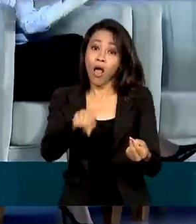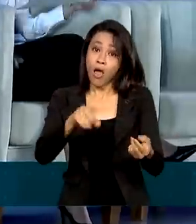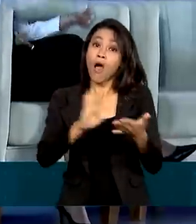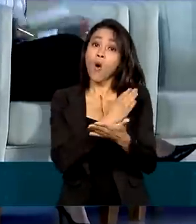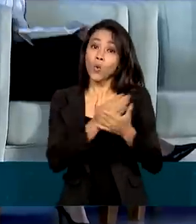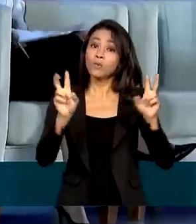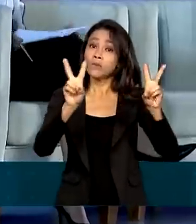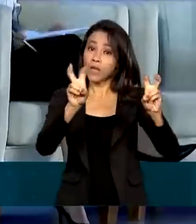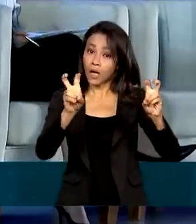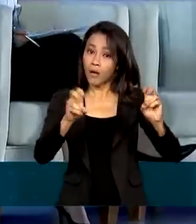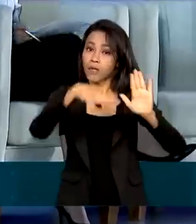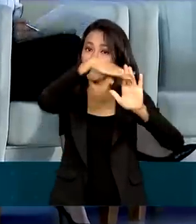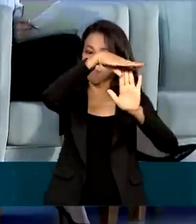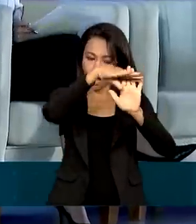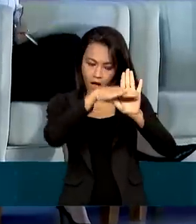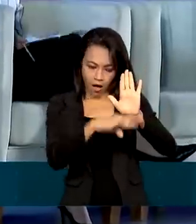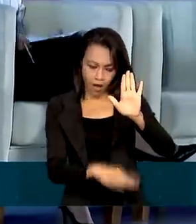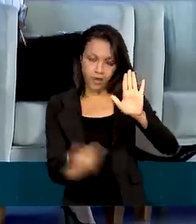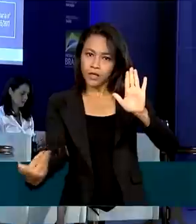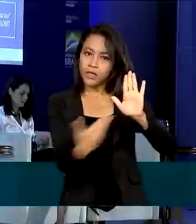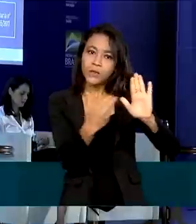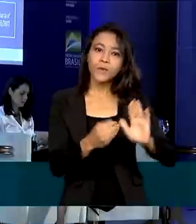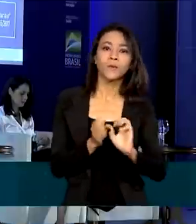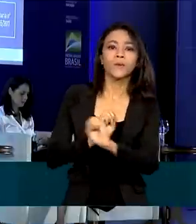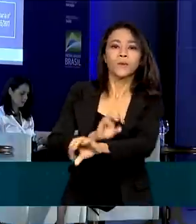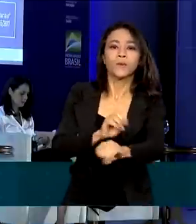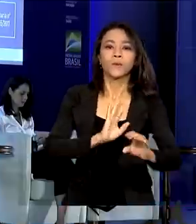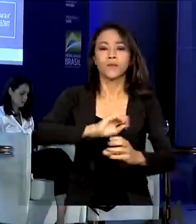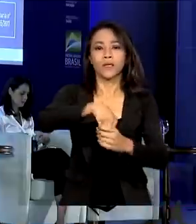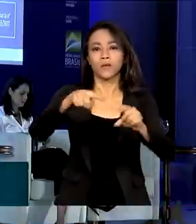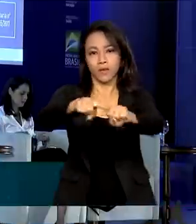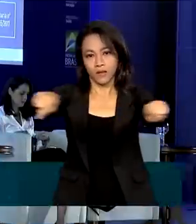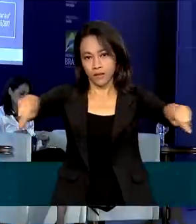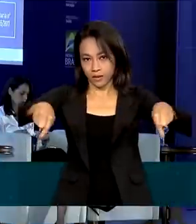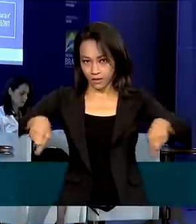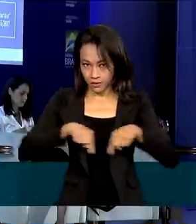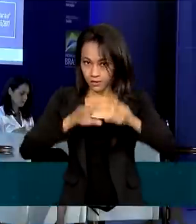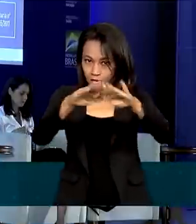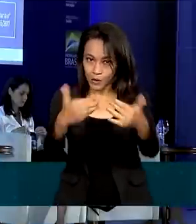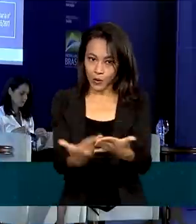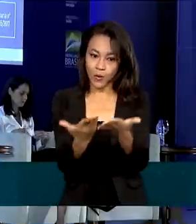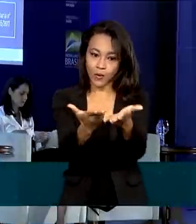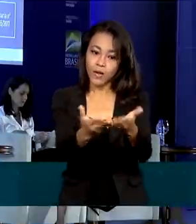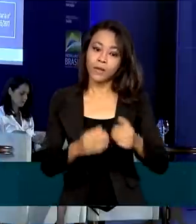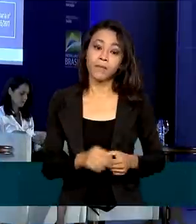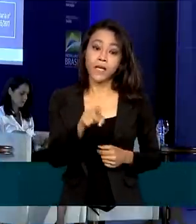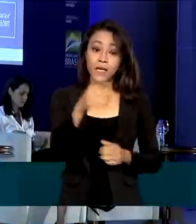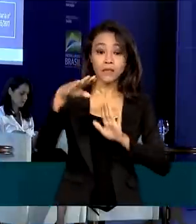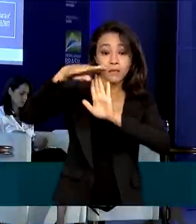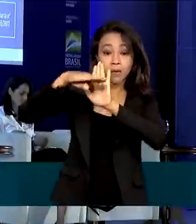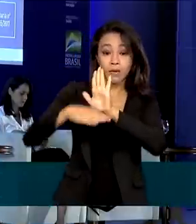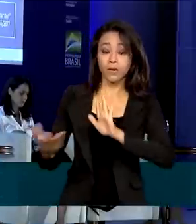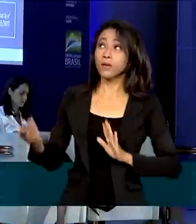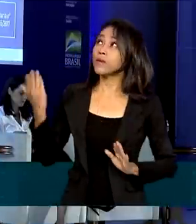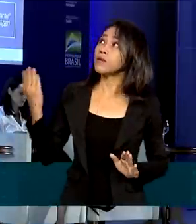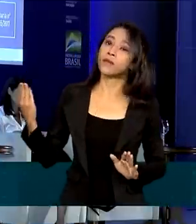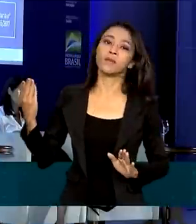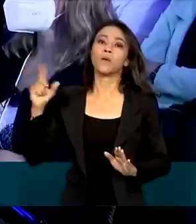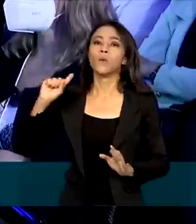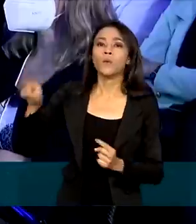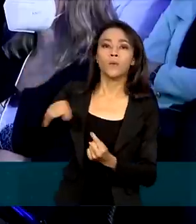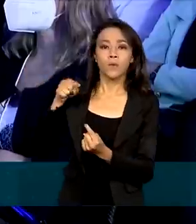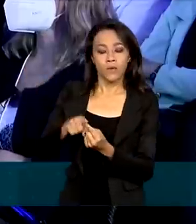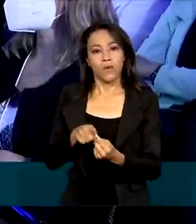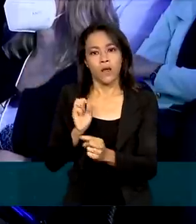dos temas que também são abordados em sala de aula. Há 15 anos, o programa Saúde na Escola atua no desenvolvimento de